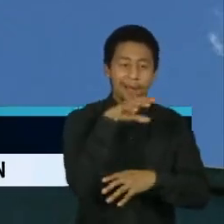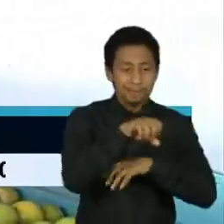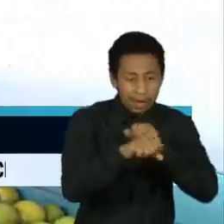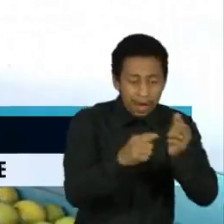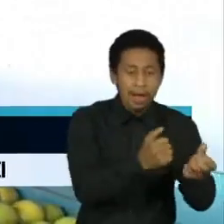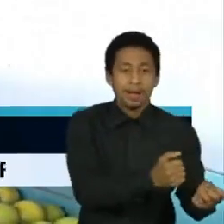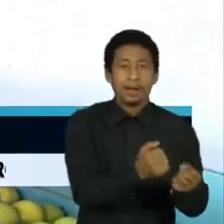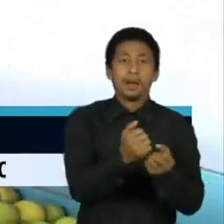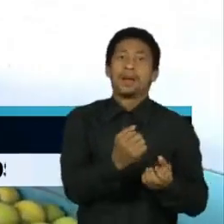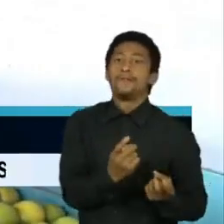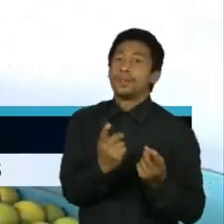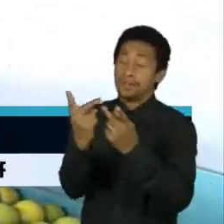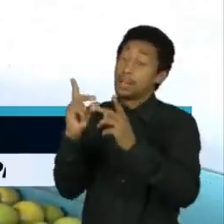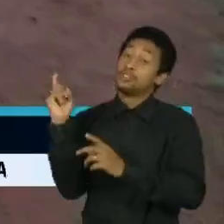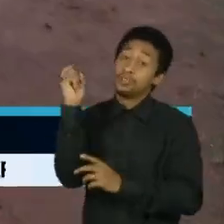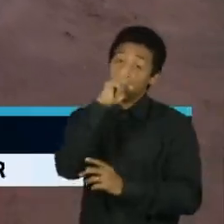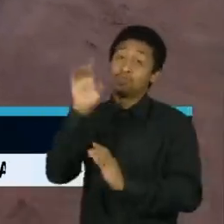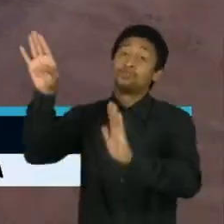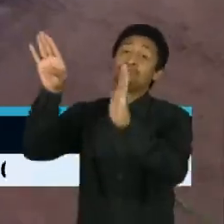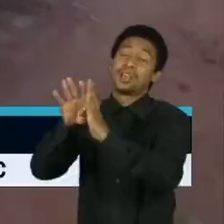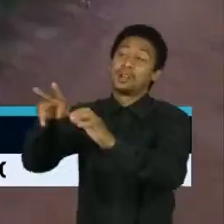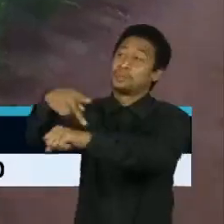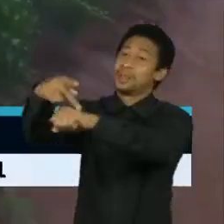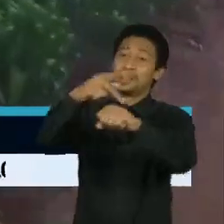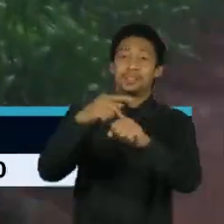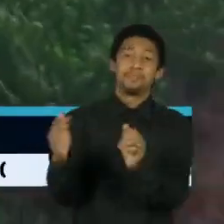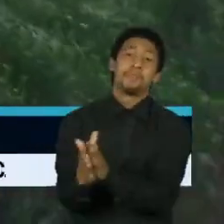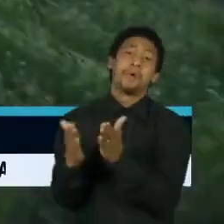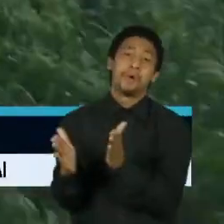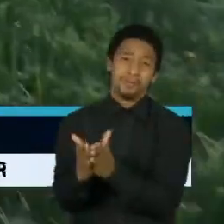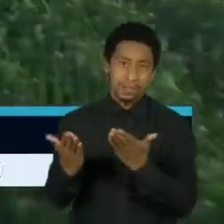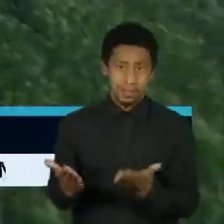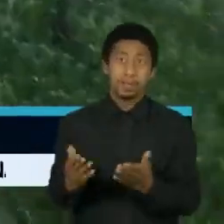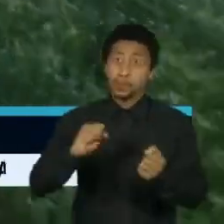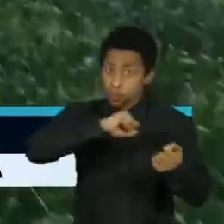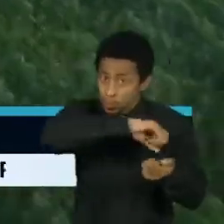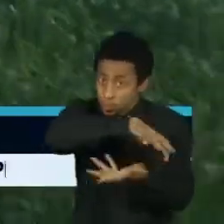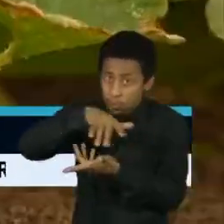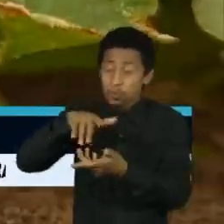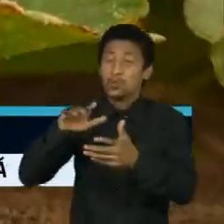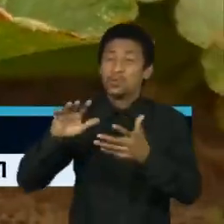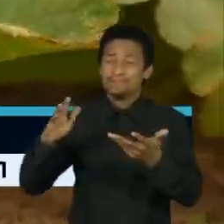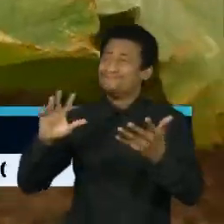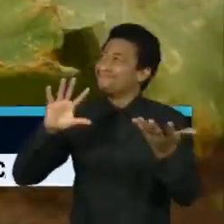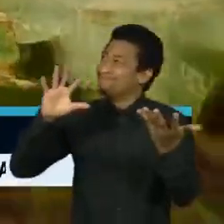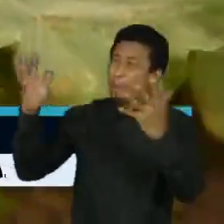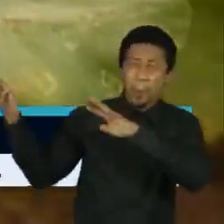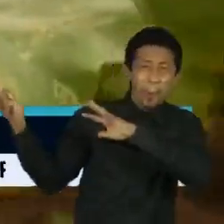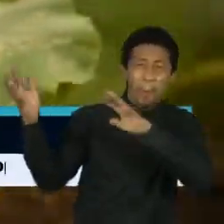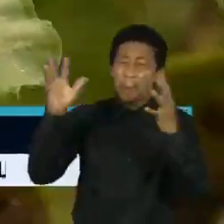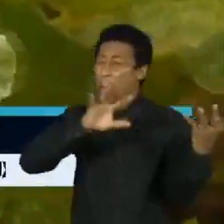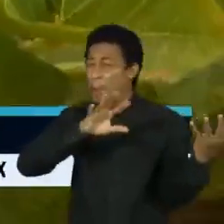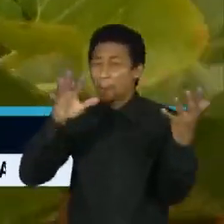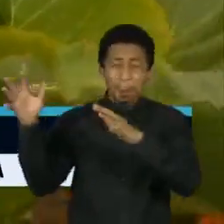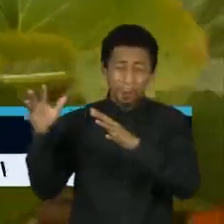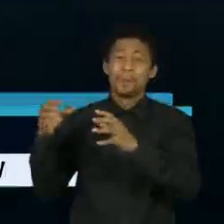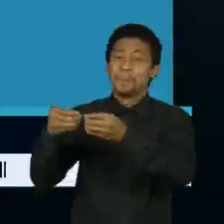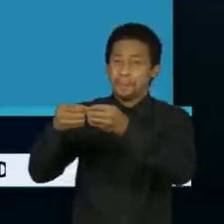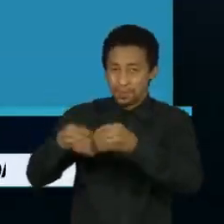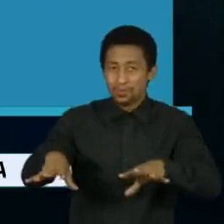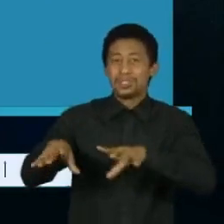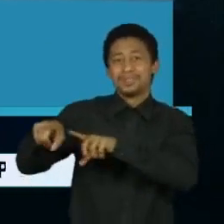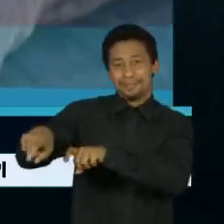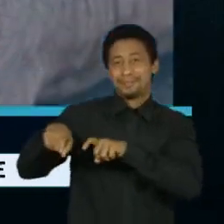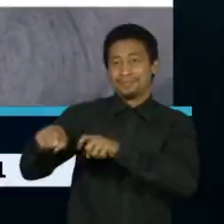Além disso, o país, como o resto do mundo, sofre com as mudanças climáticas que afetam a produção agrícola.